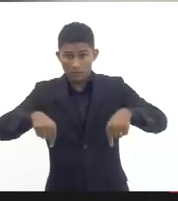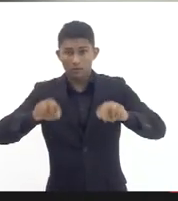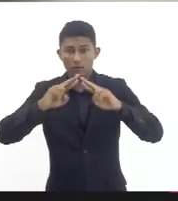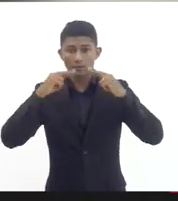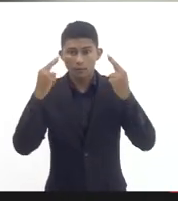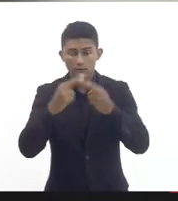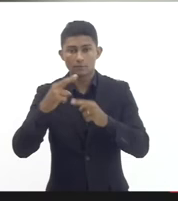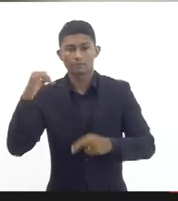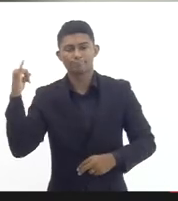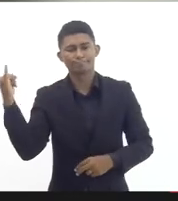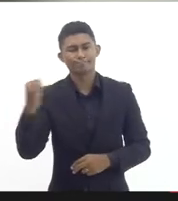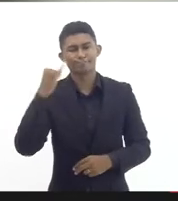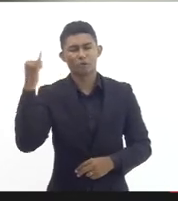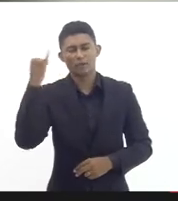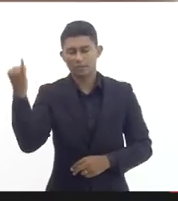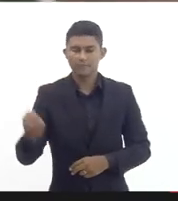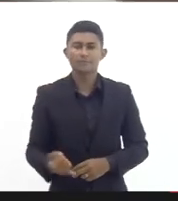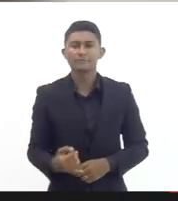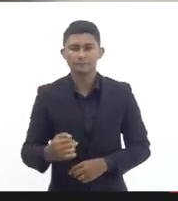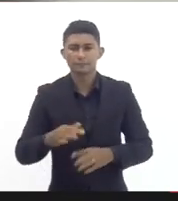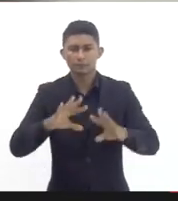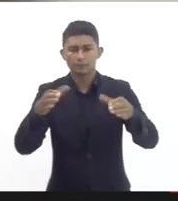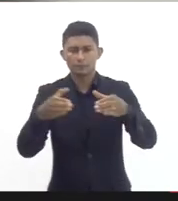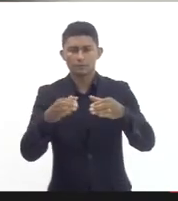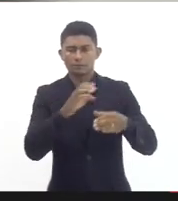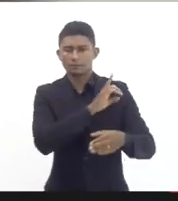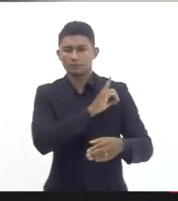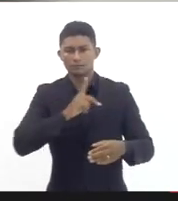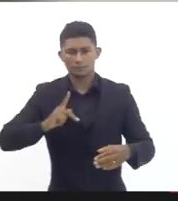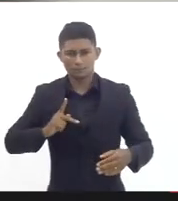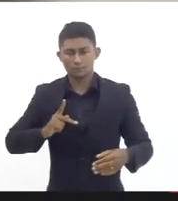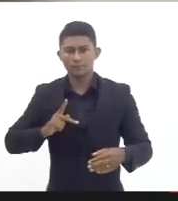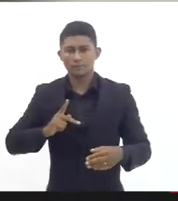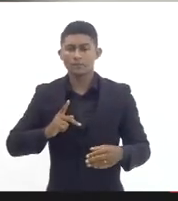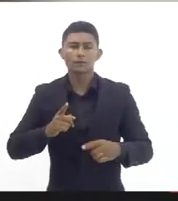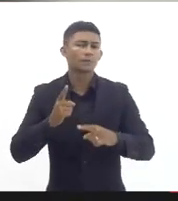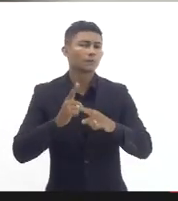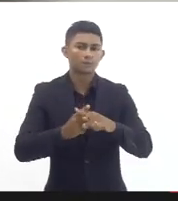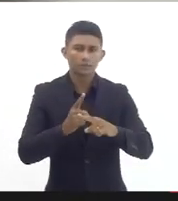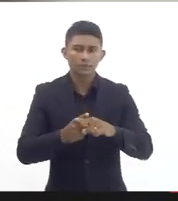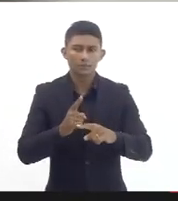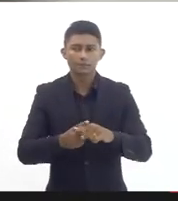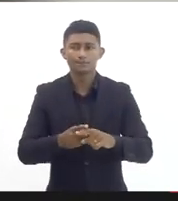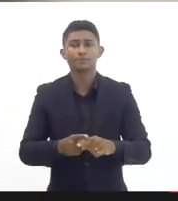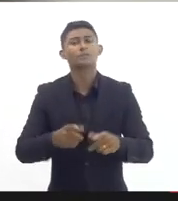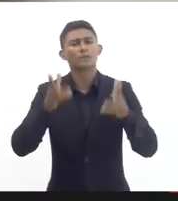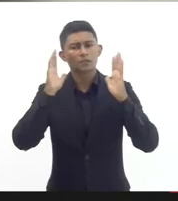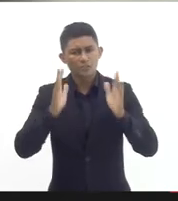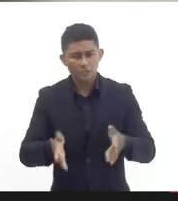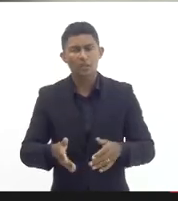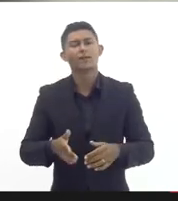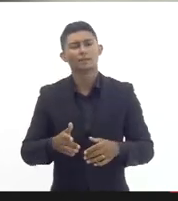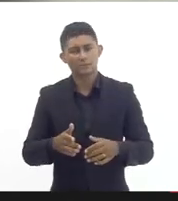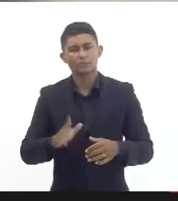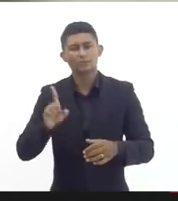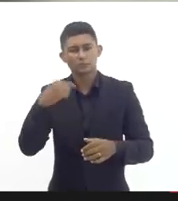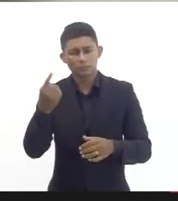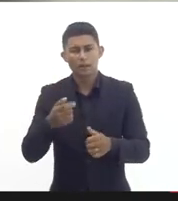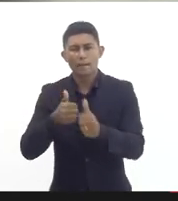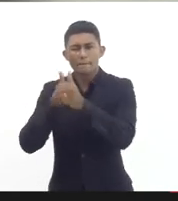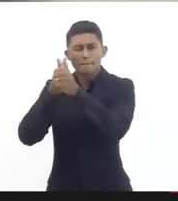Defensoria Pública porque nós apesar de estarmos acompanhando essa questão há bastante tempo recebendo